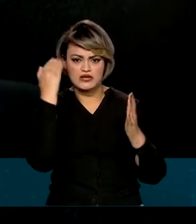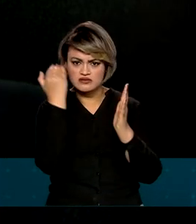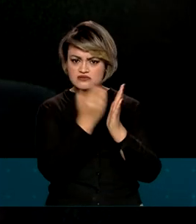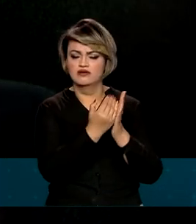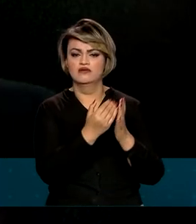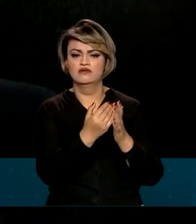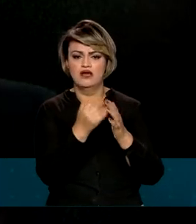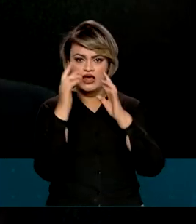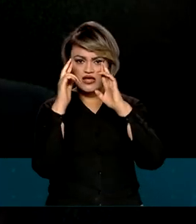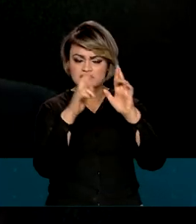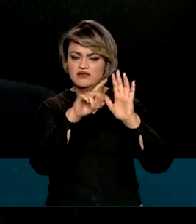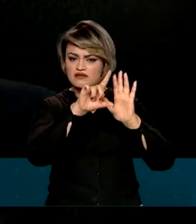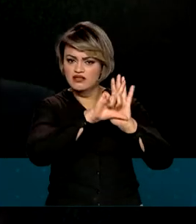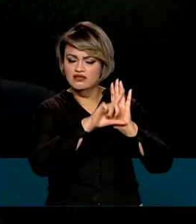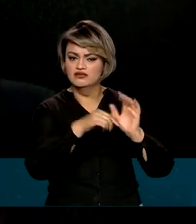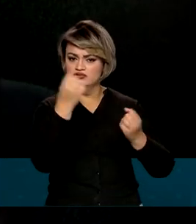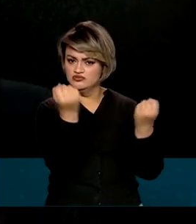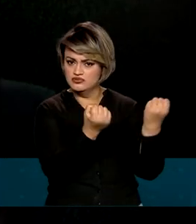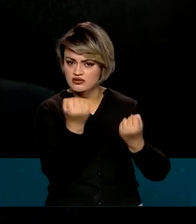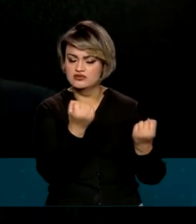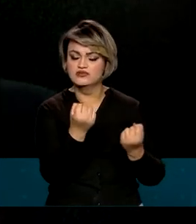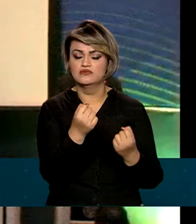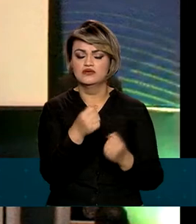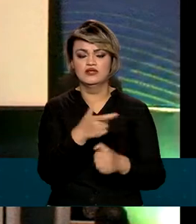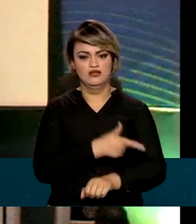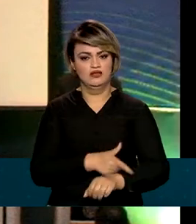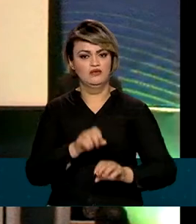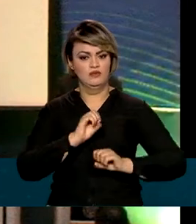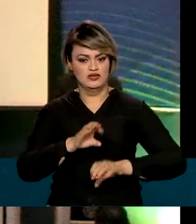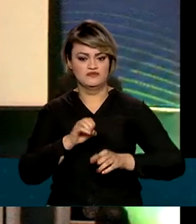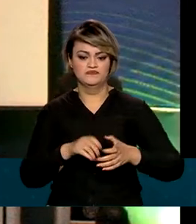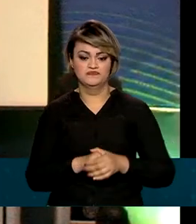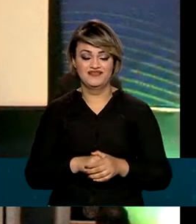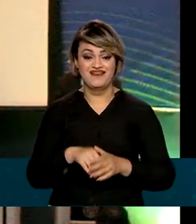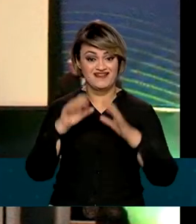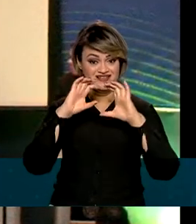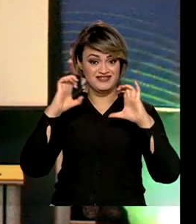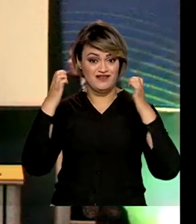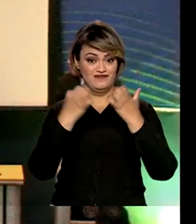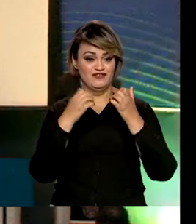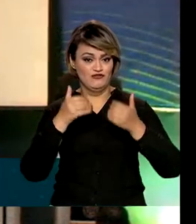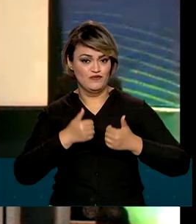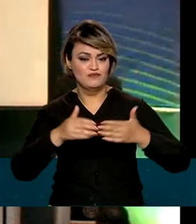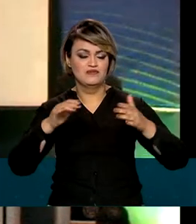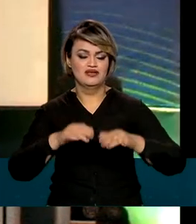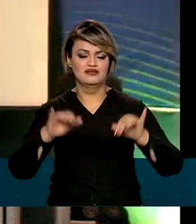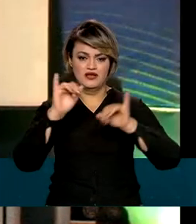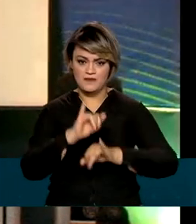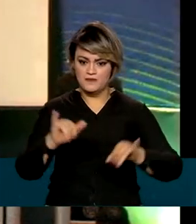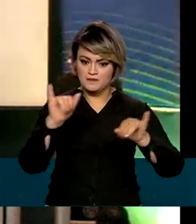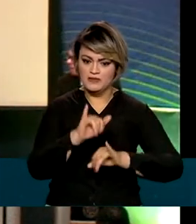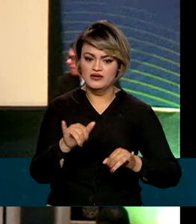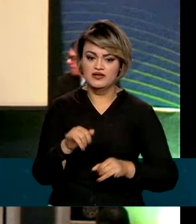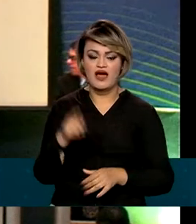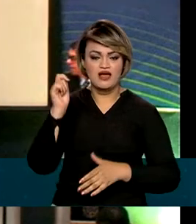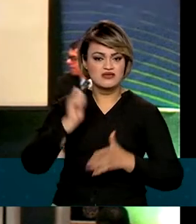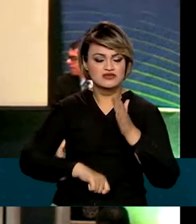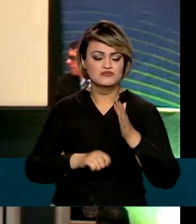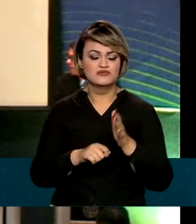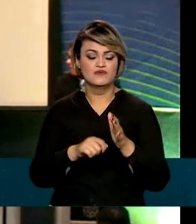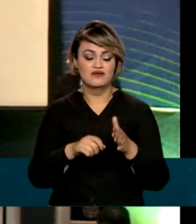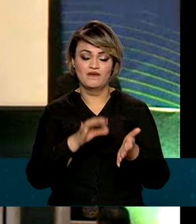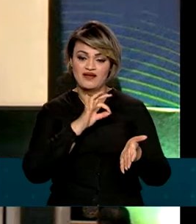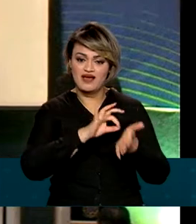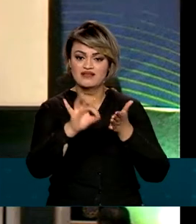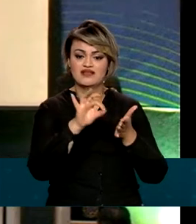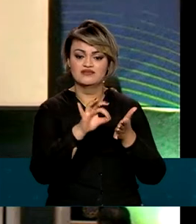respeito às regras de trânsito e a educação. Durante a cerimônia de lançamento da campanha do Maio Amarelo, foi assinado o Cadastro